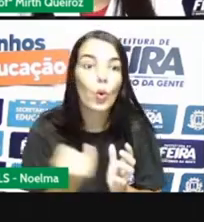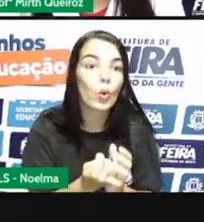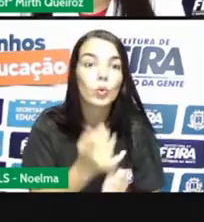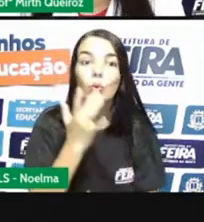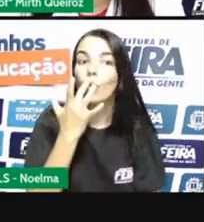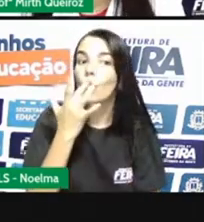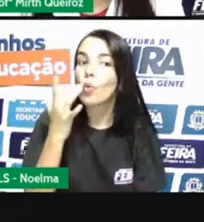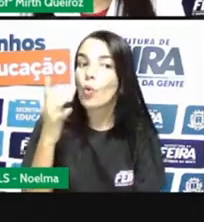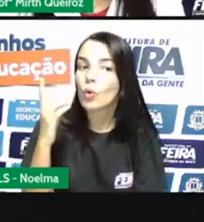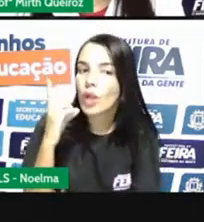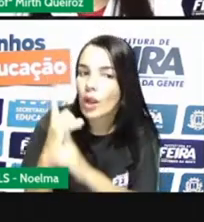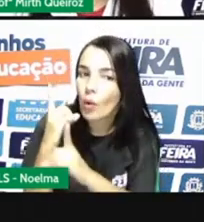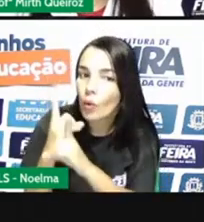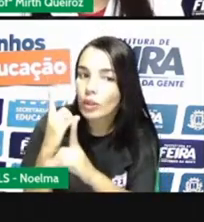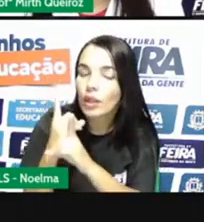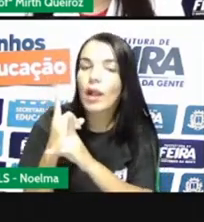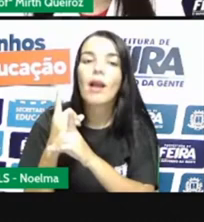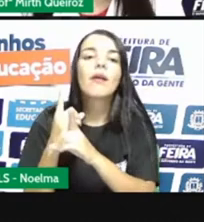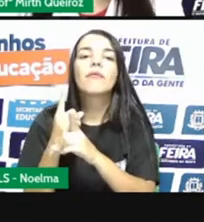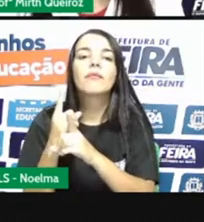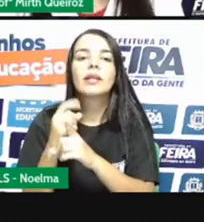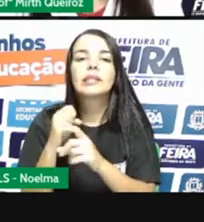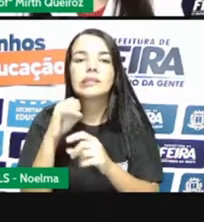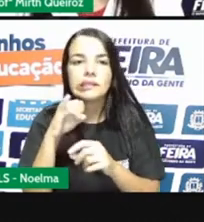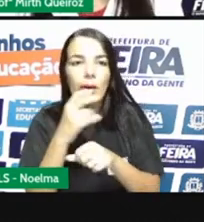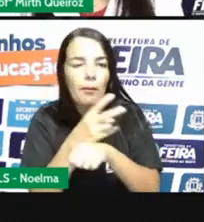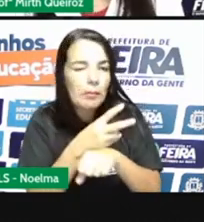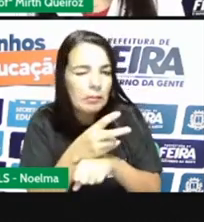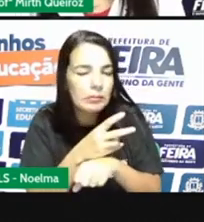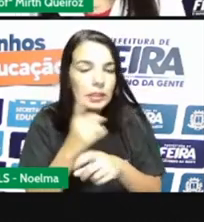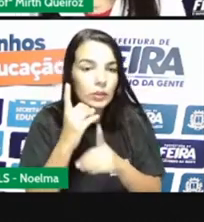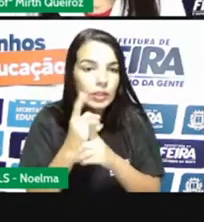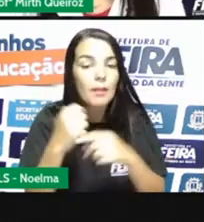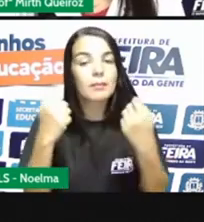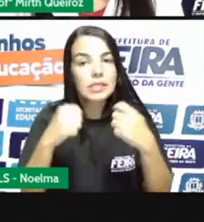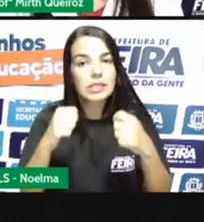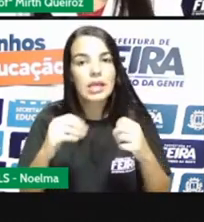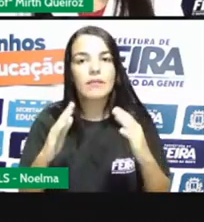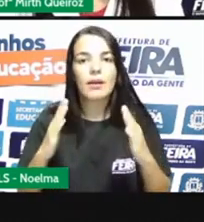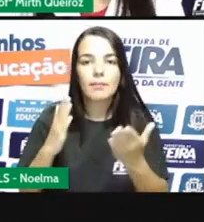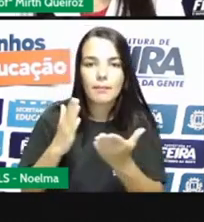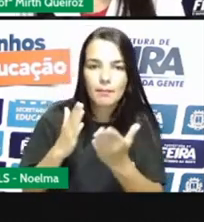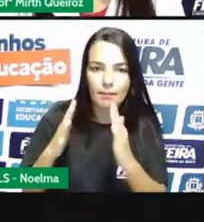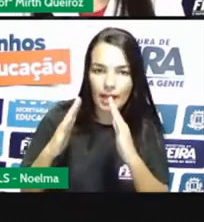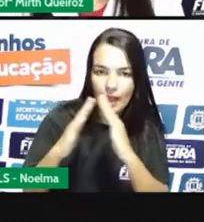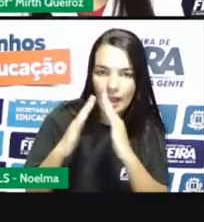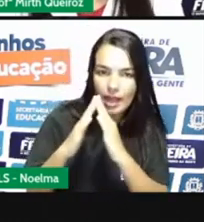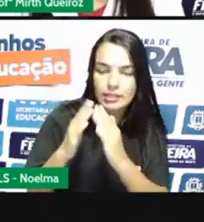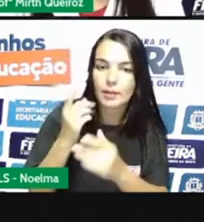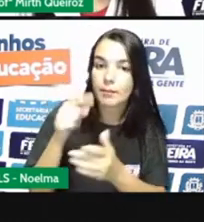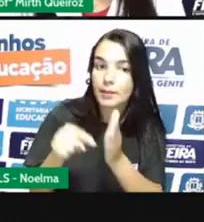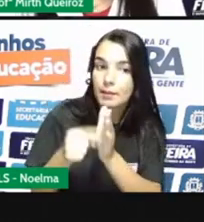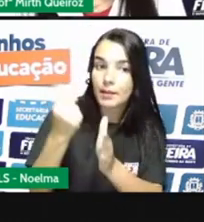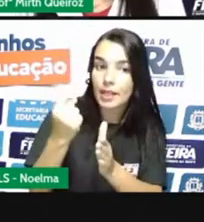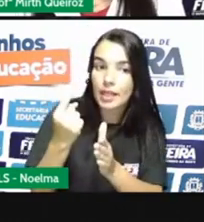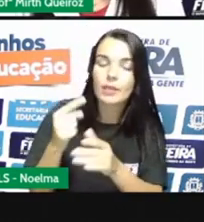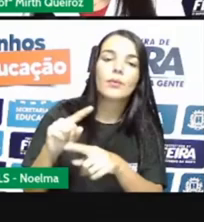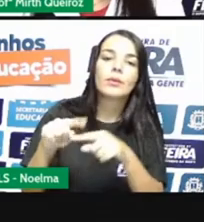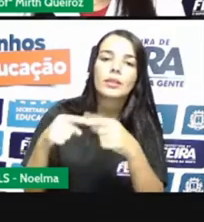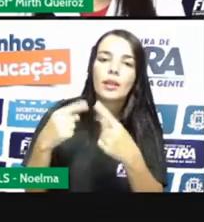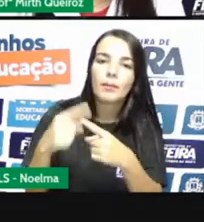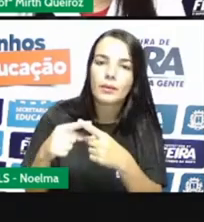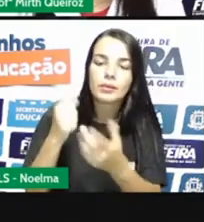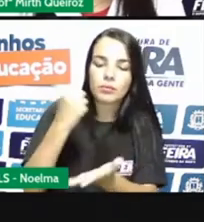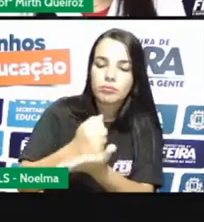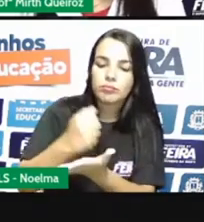encontravam, né? Que era explorado ali naquela região deveria passar pela casa de punição para que fosse derretido e